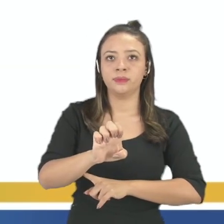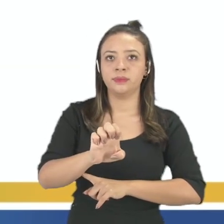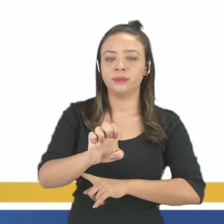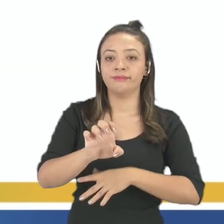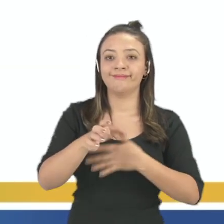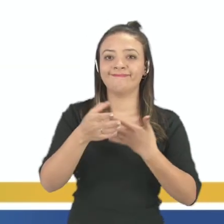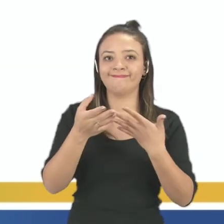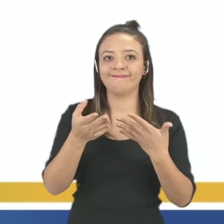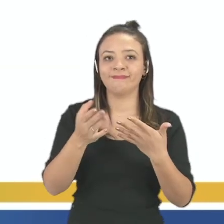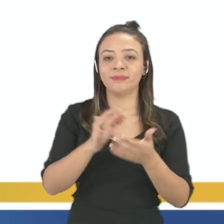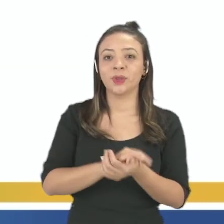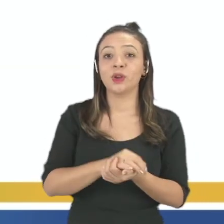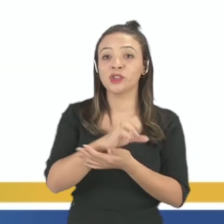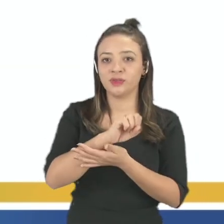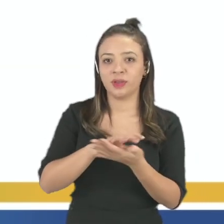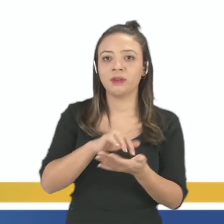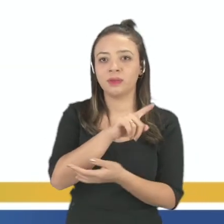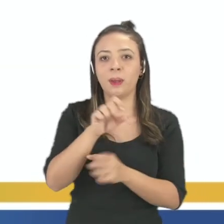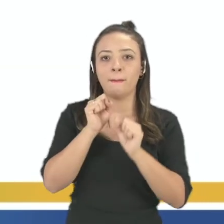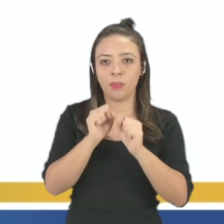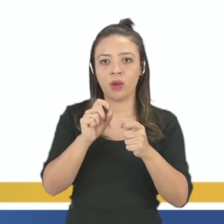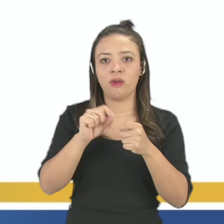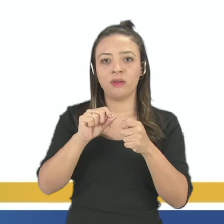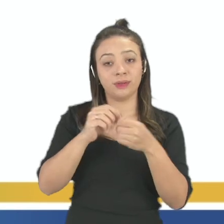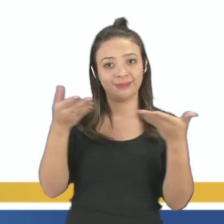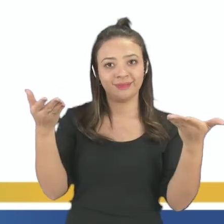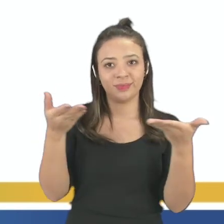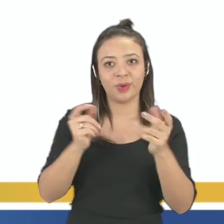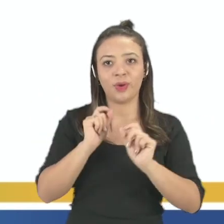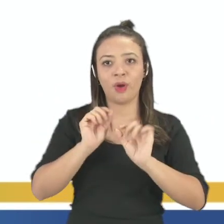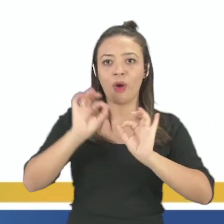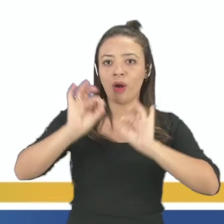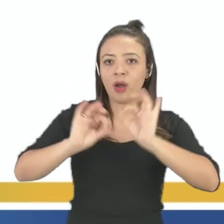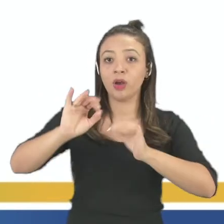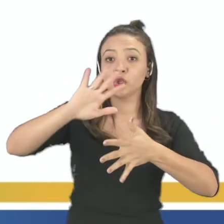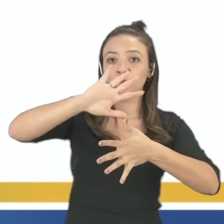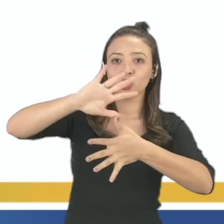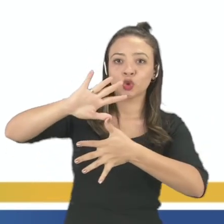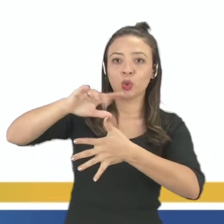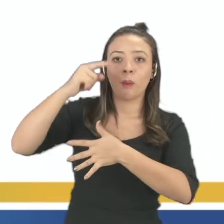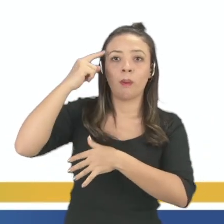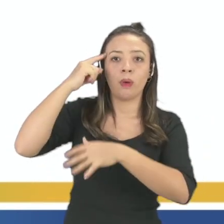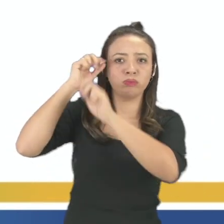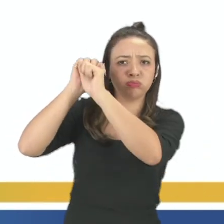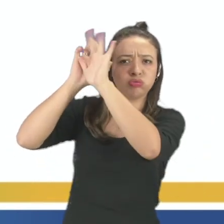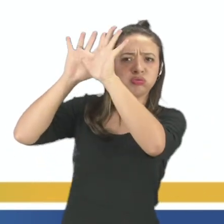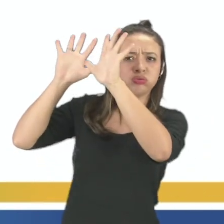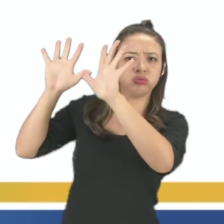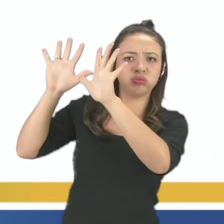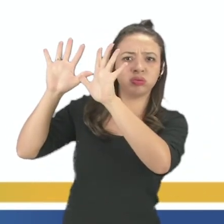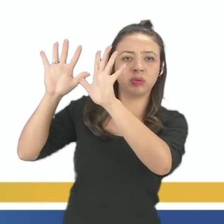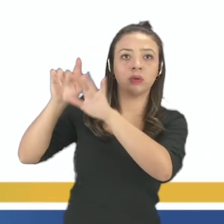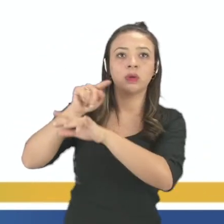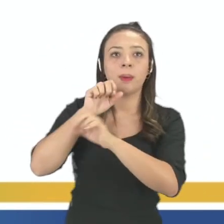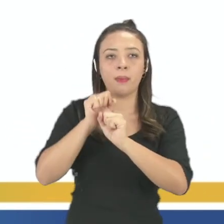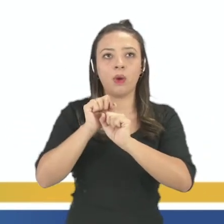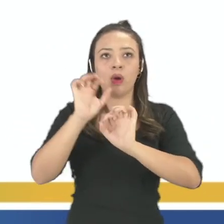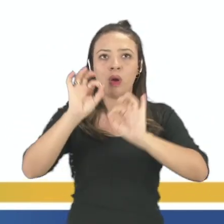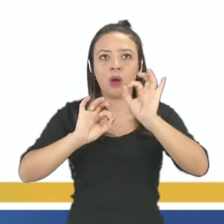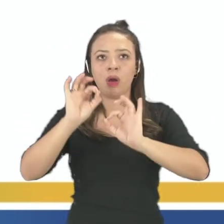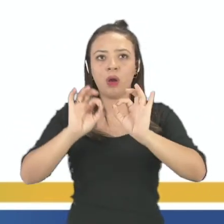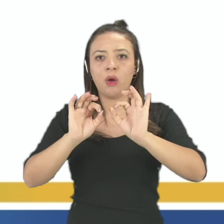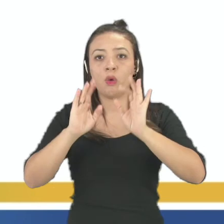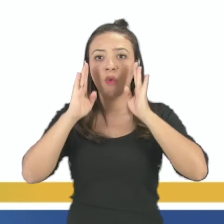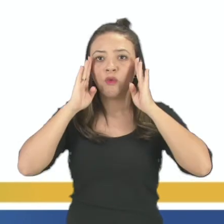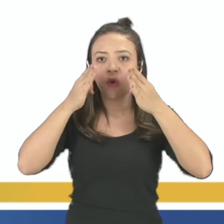Bom, uma atividade que vocês podem estar trabalhando é a construção do mapa metal, onde vocês vão pegar o foco, que é a